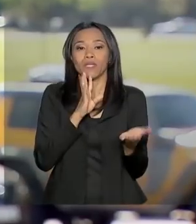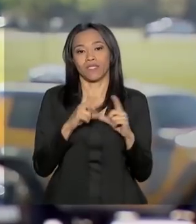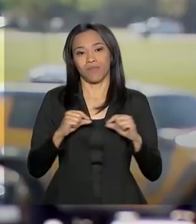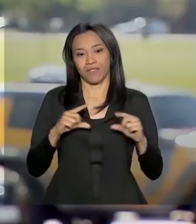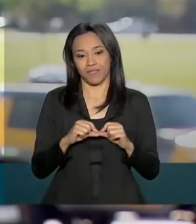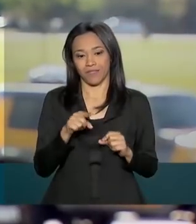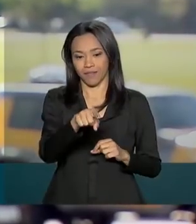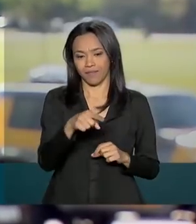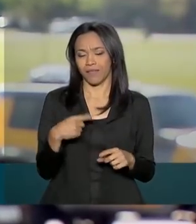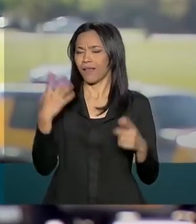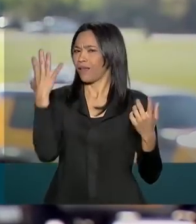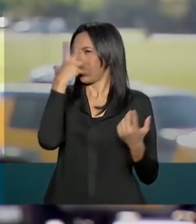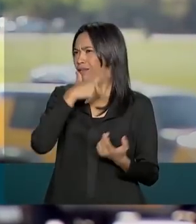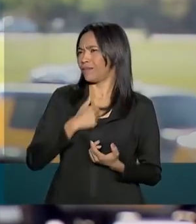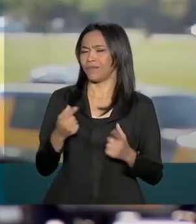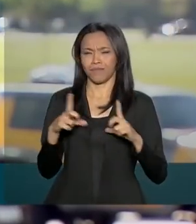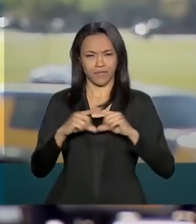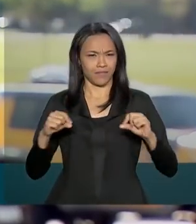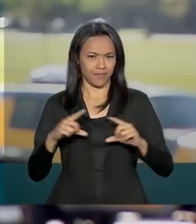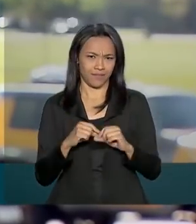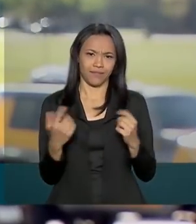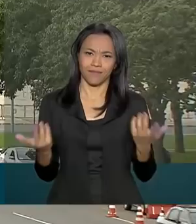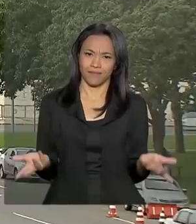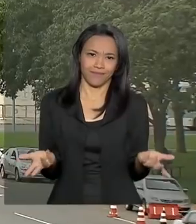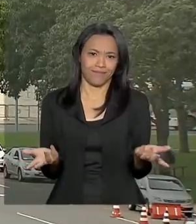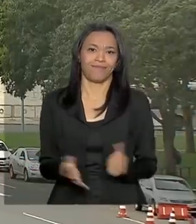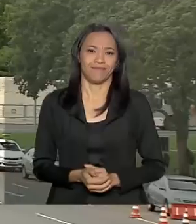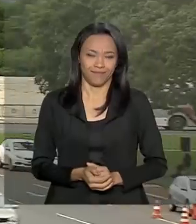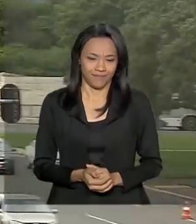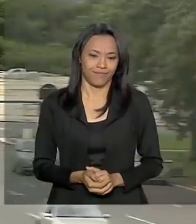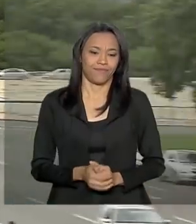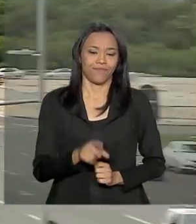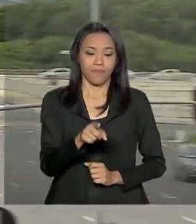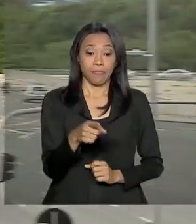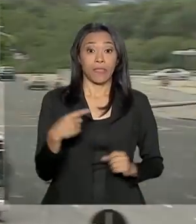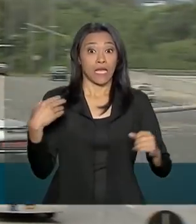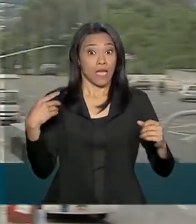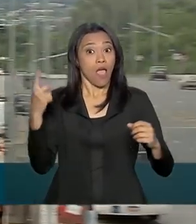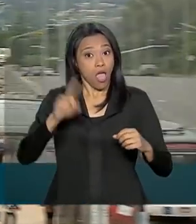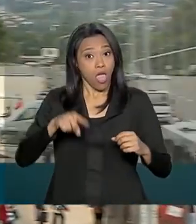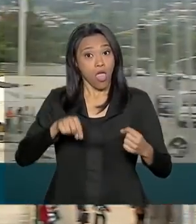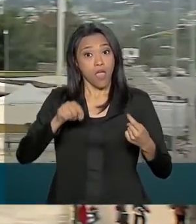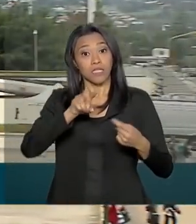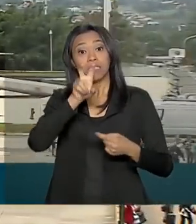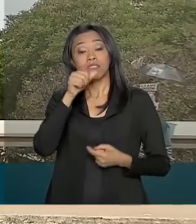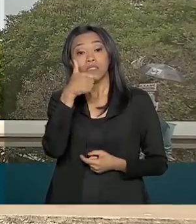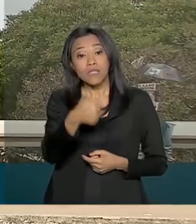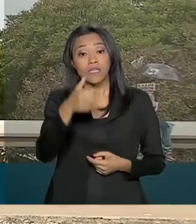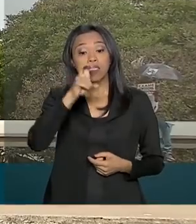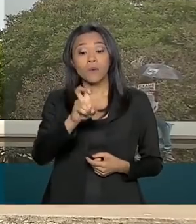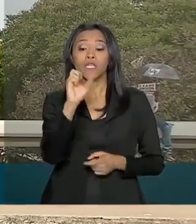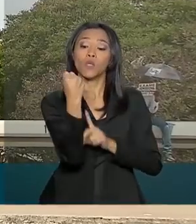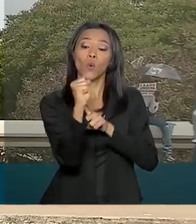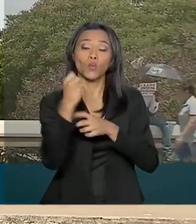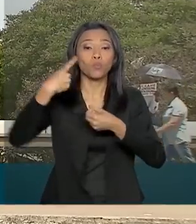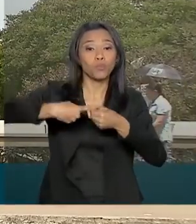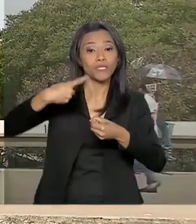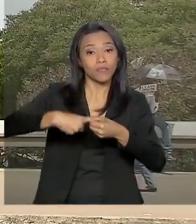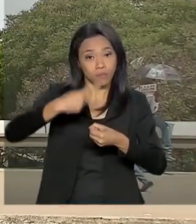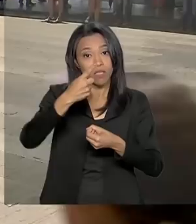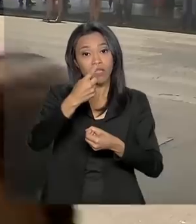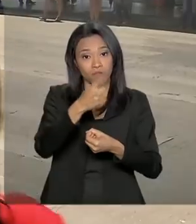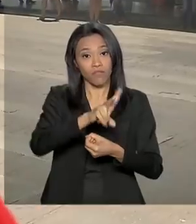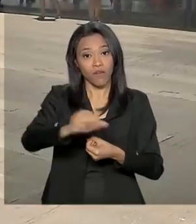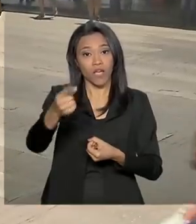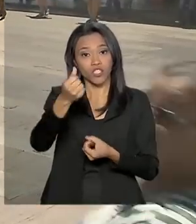A cidade é linda, né? Então, não tenho o que falar. A cidade está entre os 158 municípios que vão receber investimentos